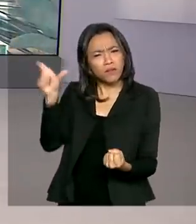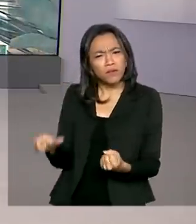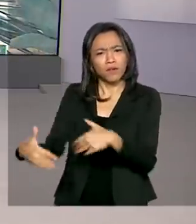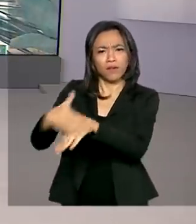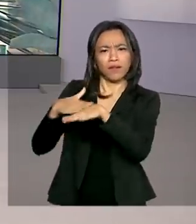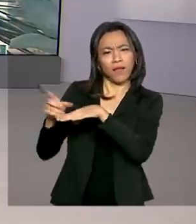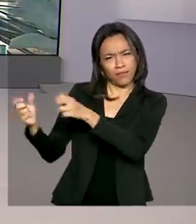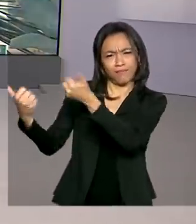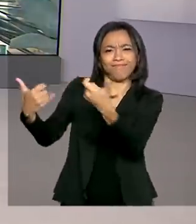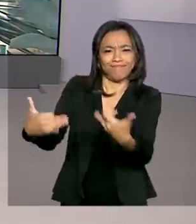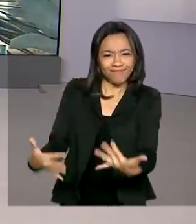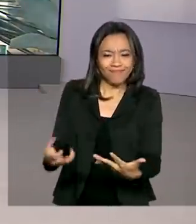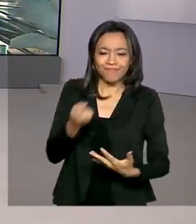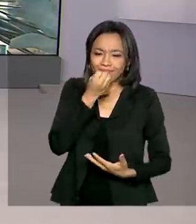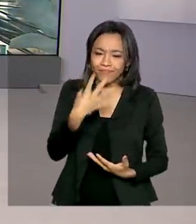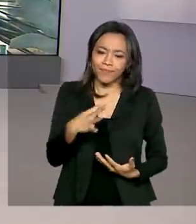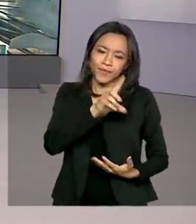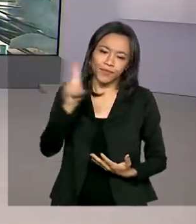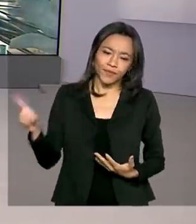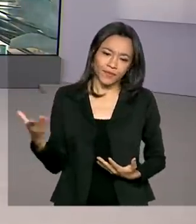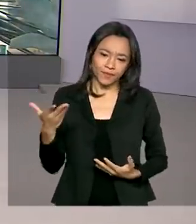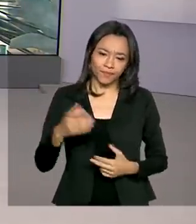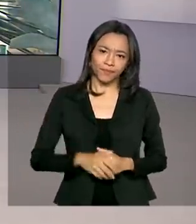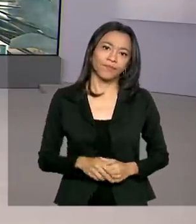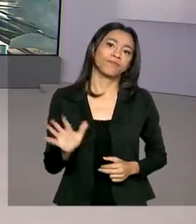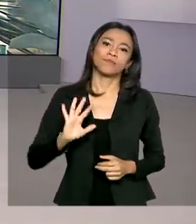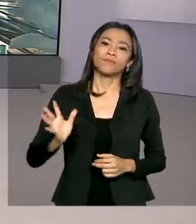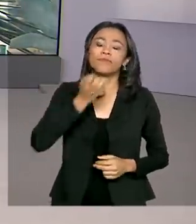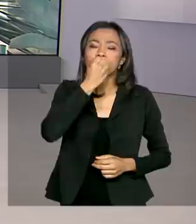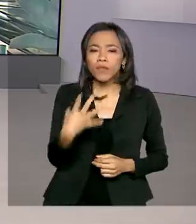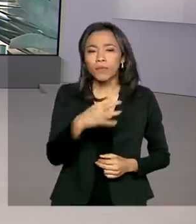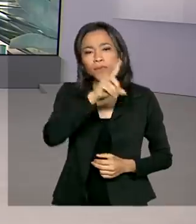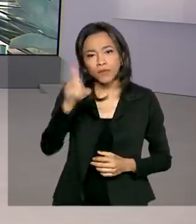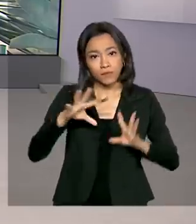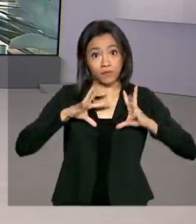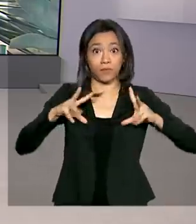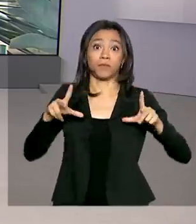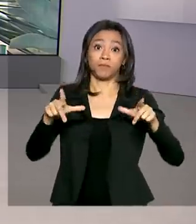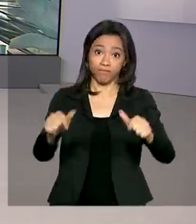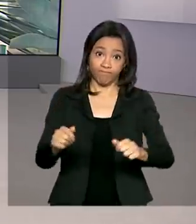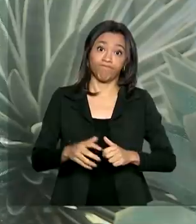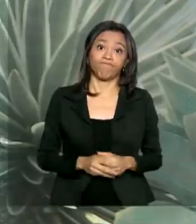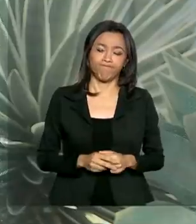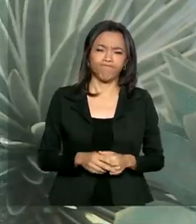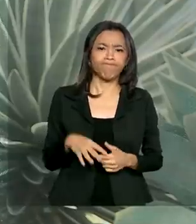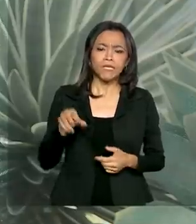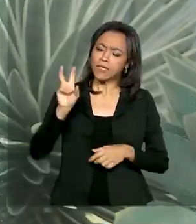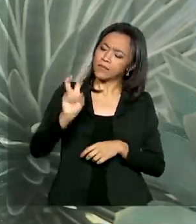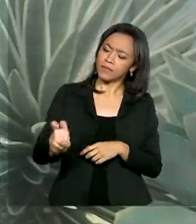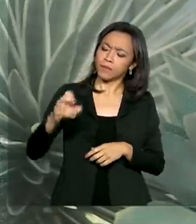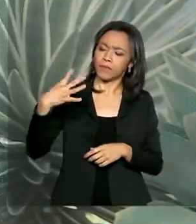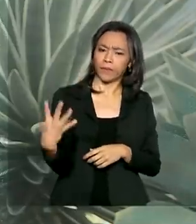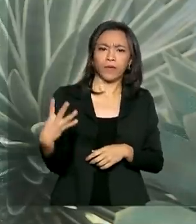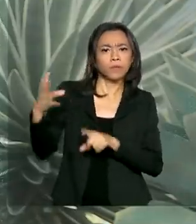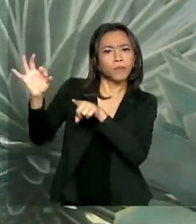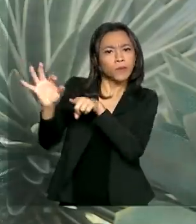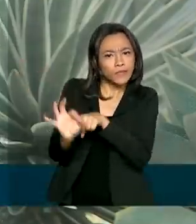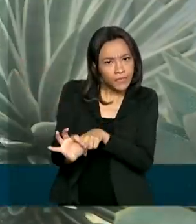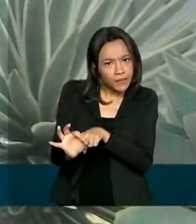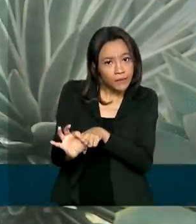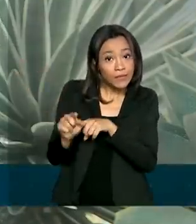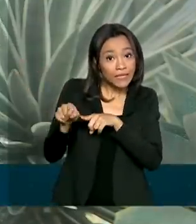ela conta pra gente. Bom dia, Selma. Oi, Renata. Bom dia pra você e também pra todos. Olha, 54% desses